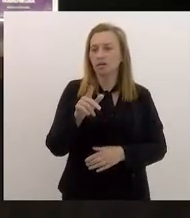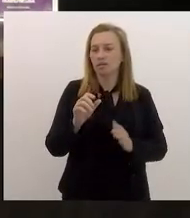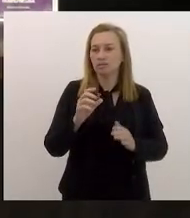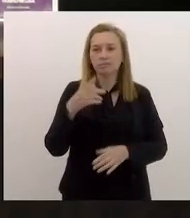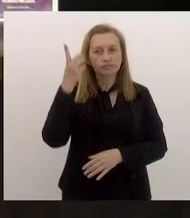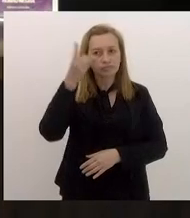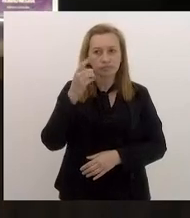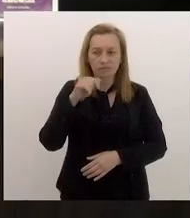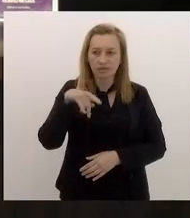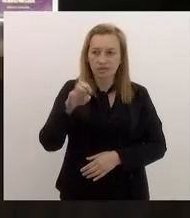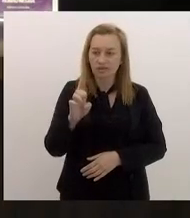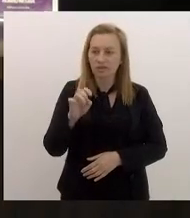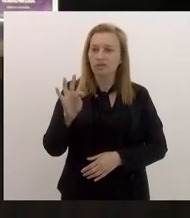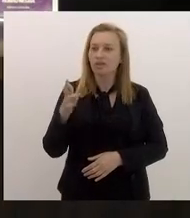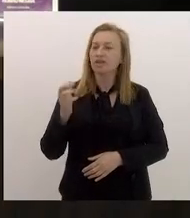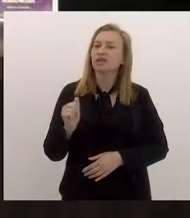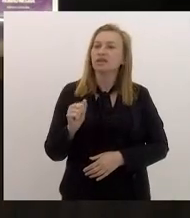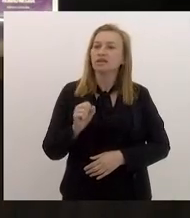Obrigado, presidente.